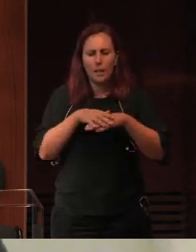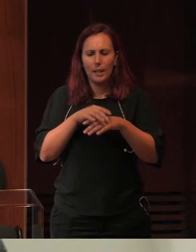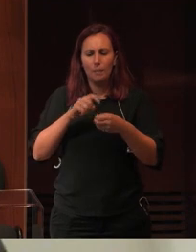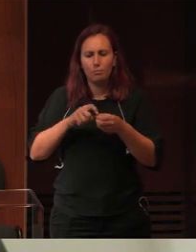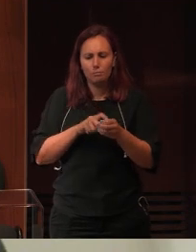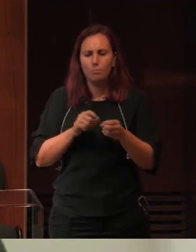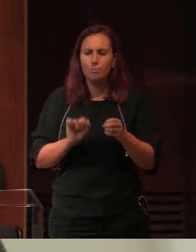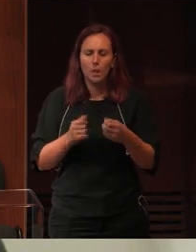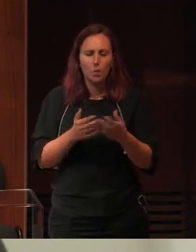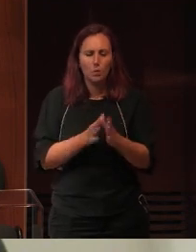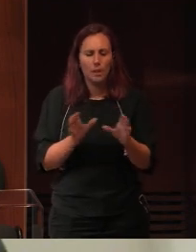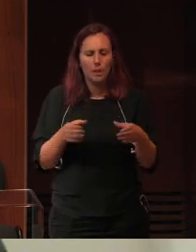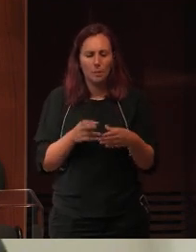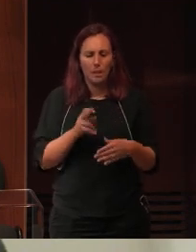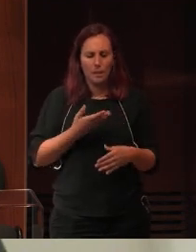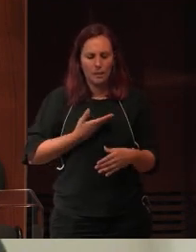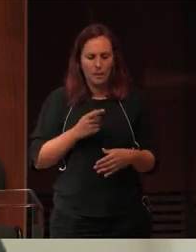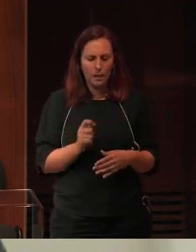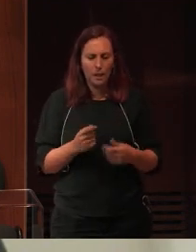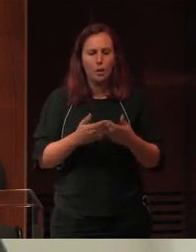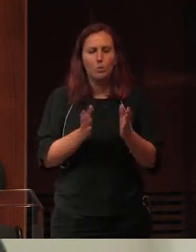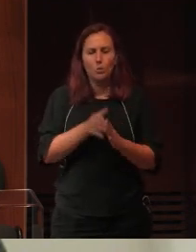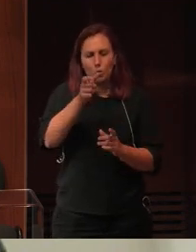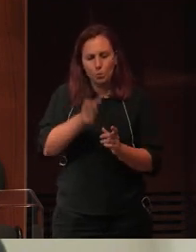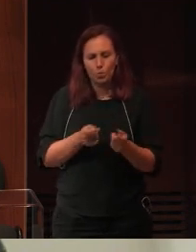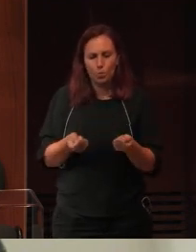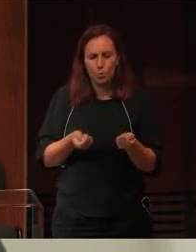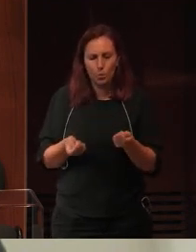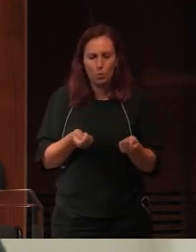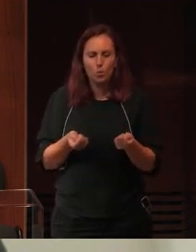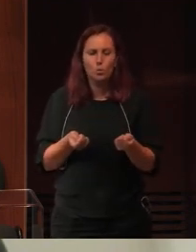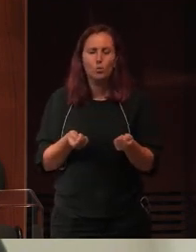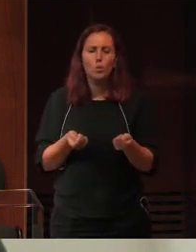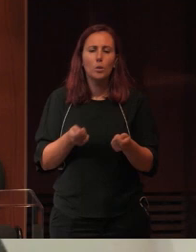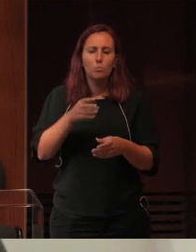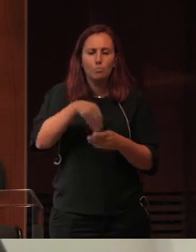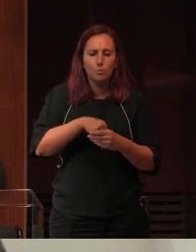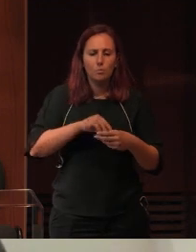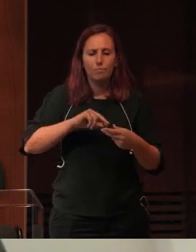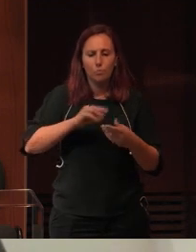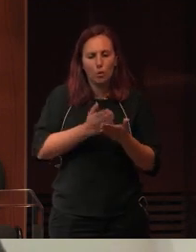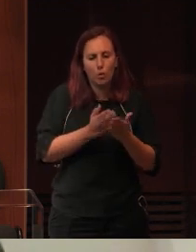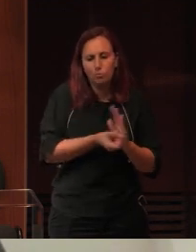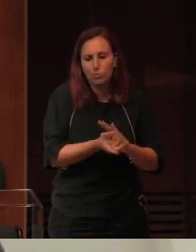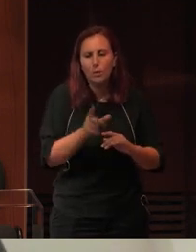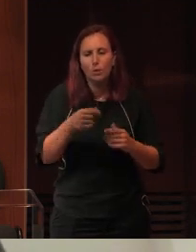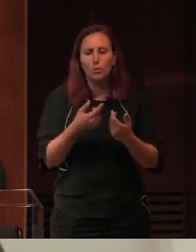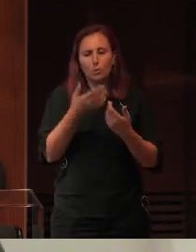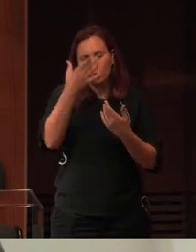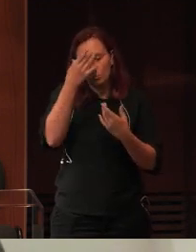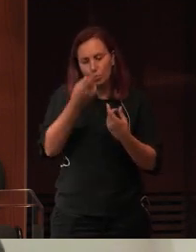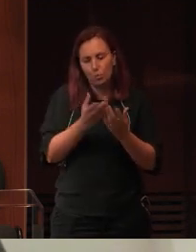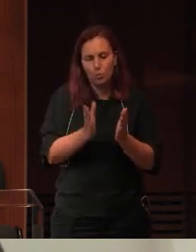toda a equipa da RBE, todos os coordenadores e coordenadoras interconselhios e, sobretudo, todos os professores